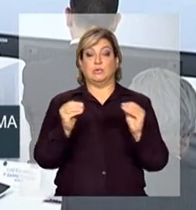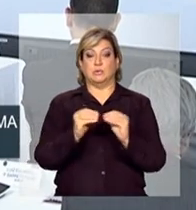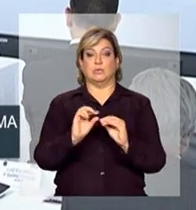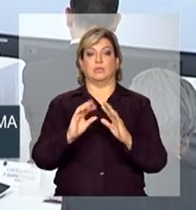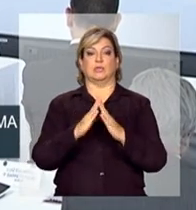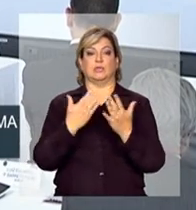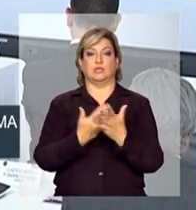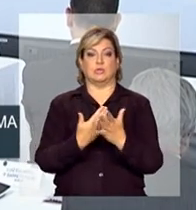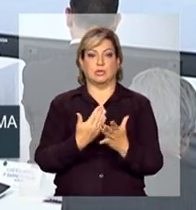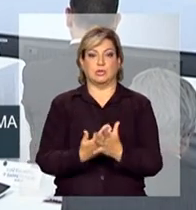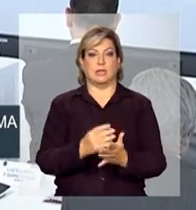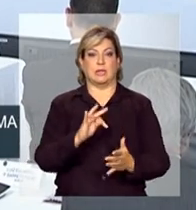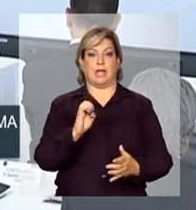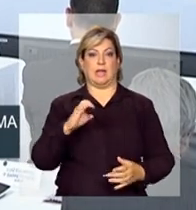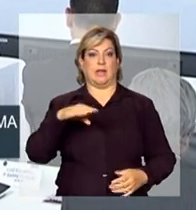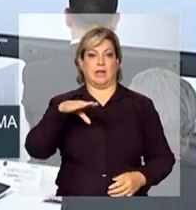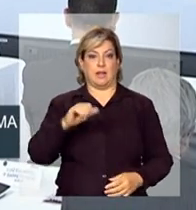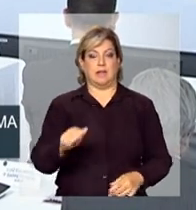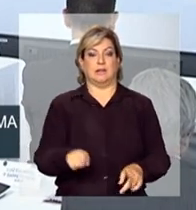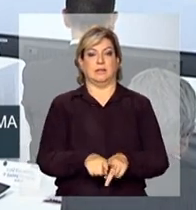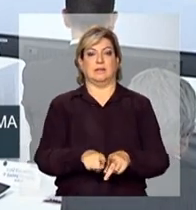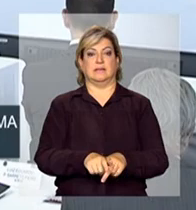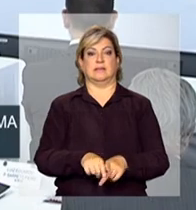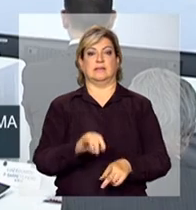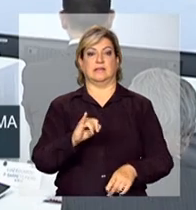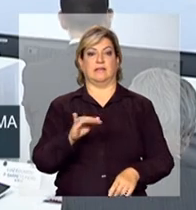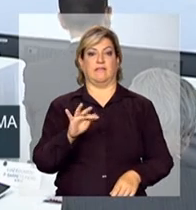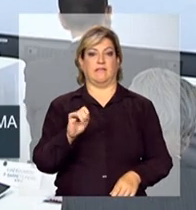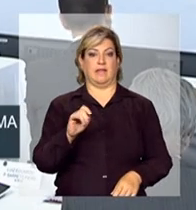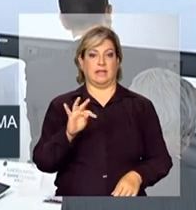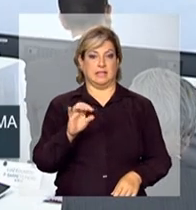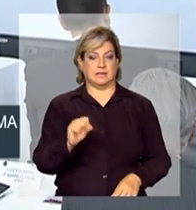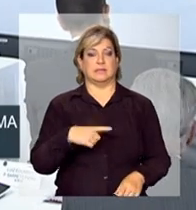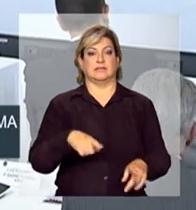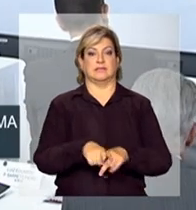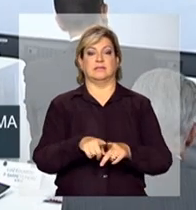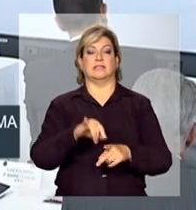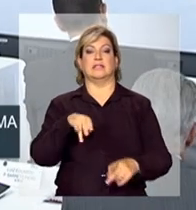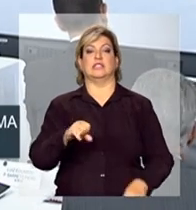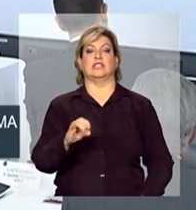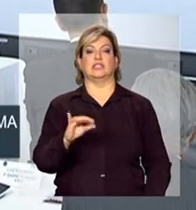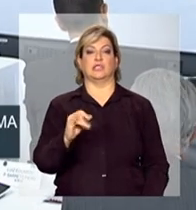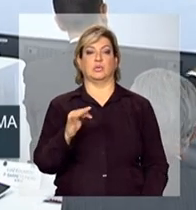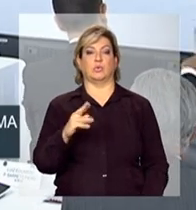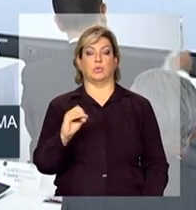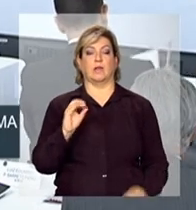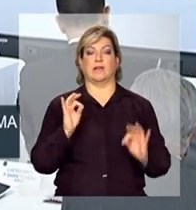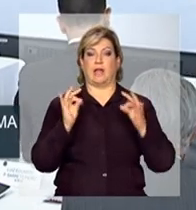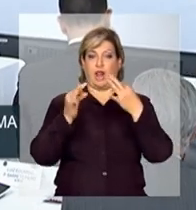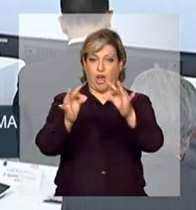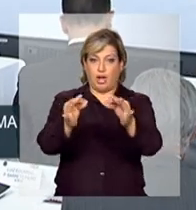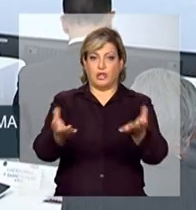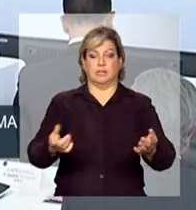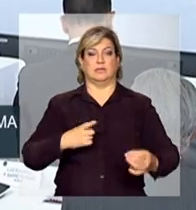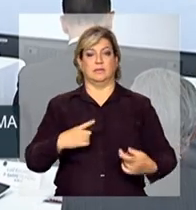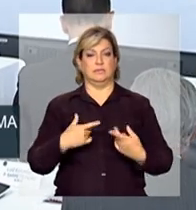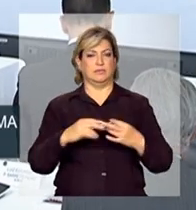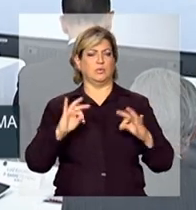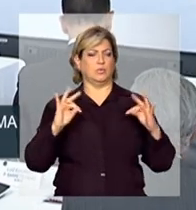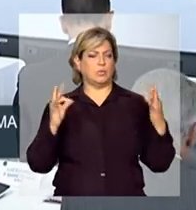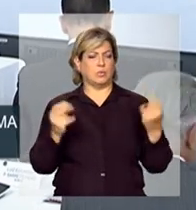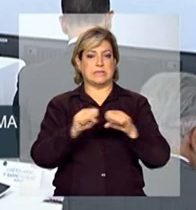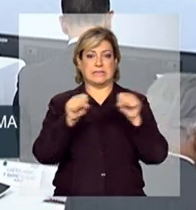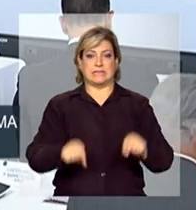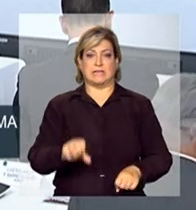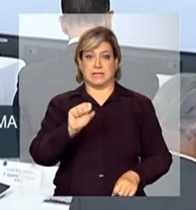técnicas, os nossos IFETs, os institutos tecnológicos, toda a capacidade do Sistema S